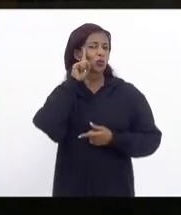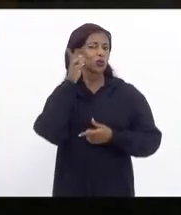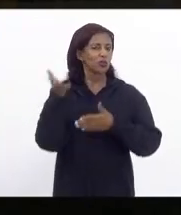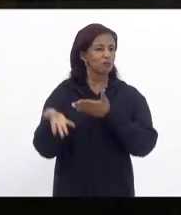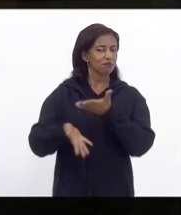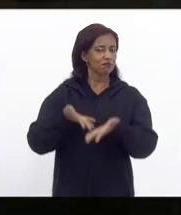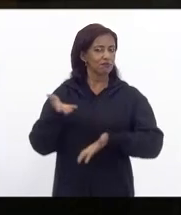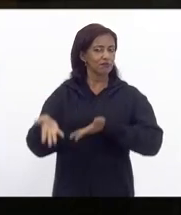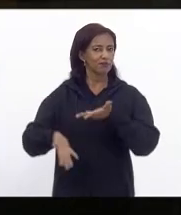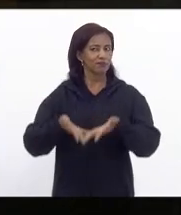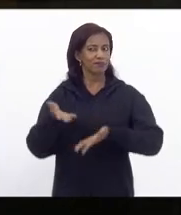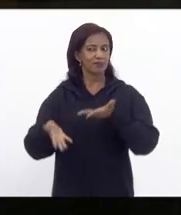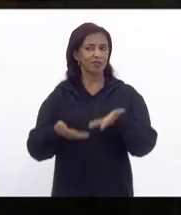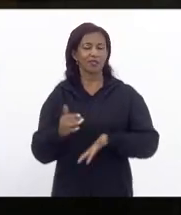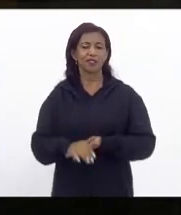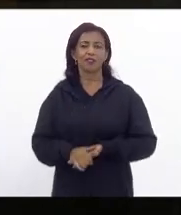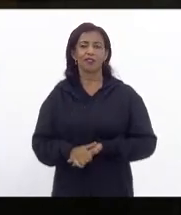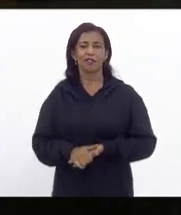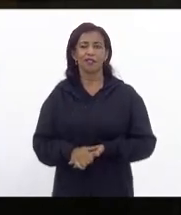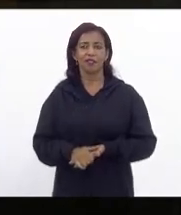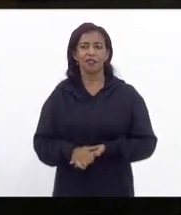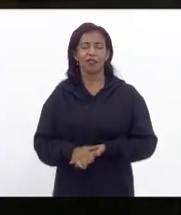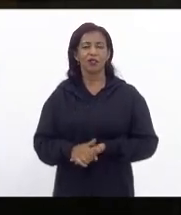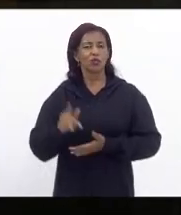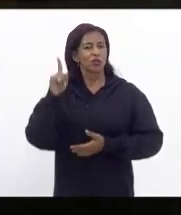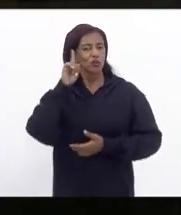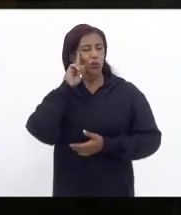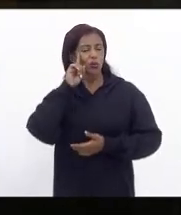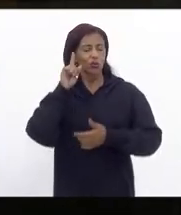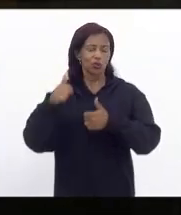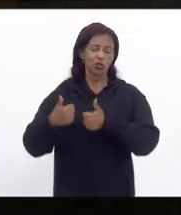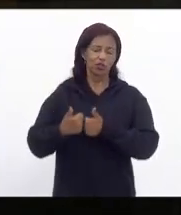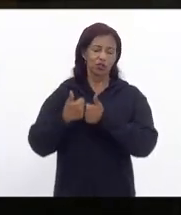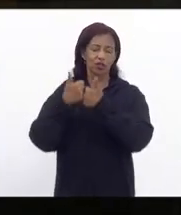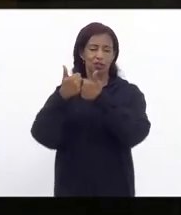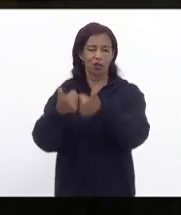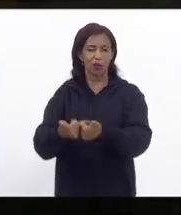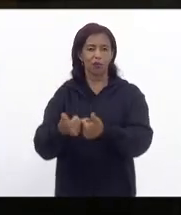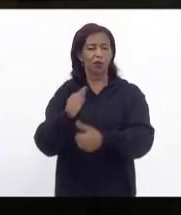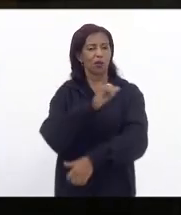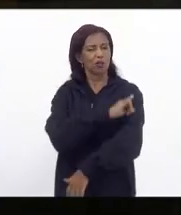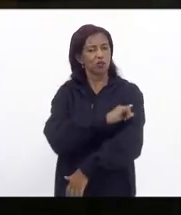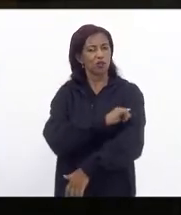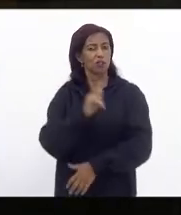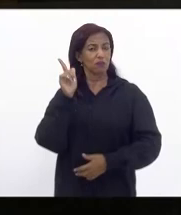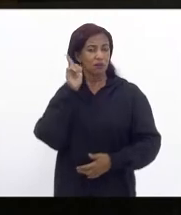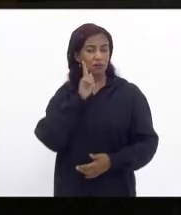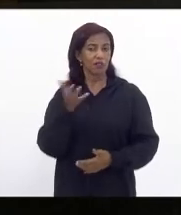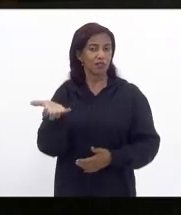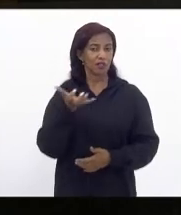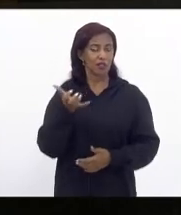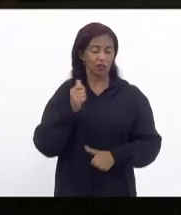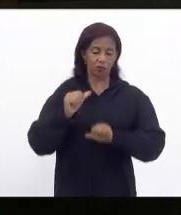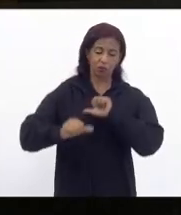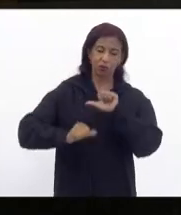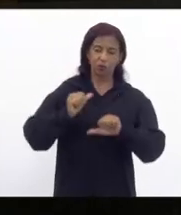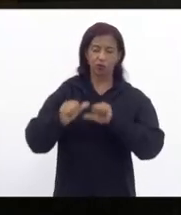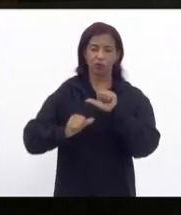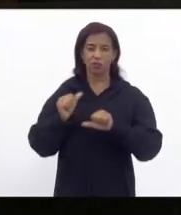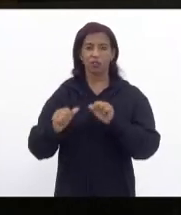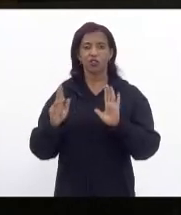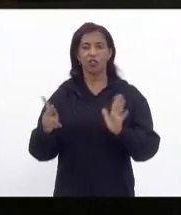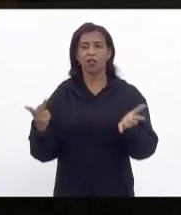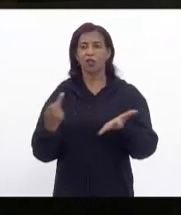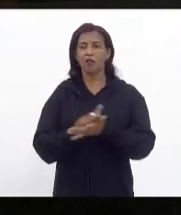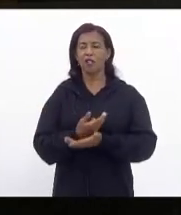e assim a cada dia chegaremos no melhor Rio de Janeiro que queremos porque as mudanças já estão